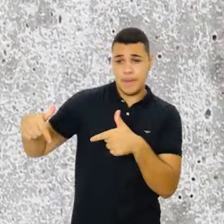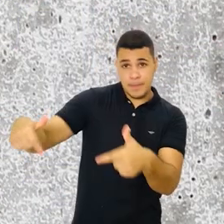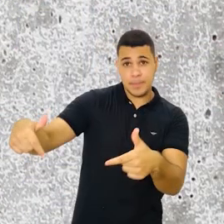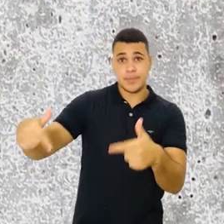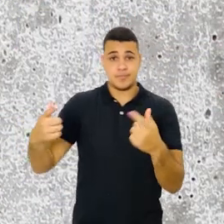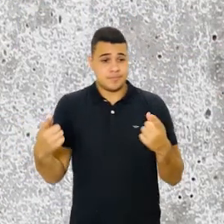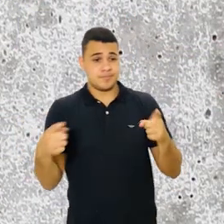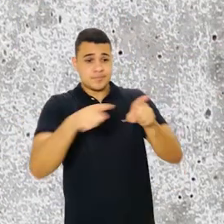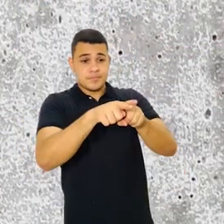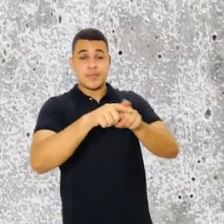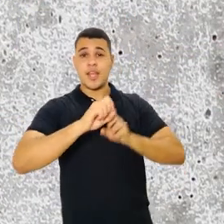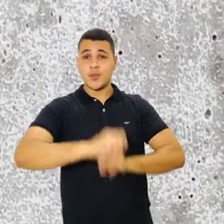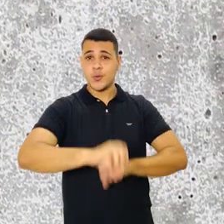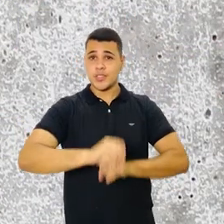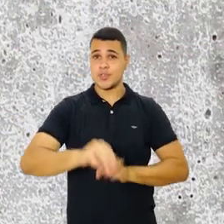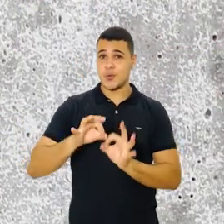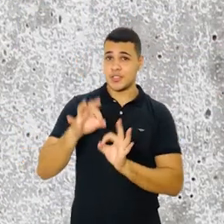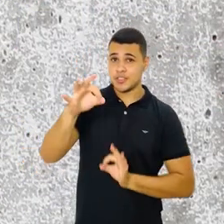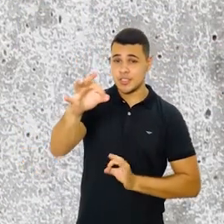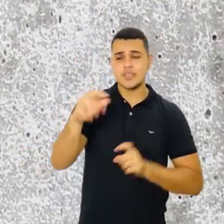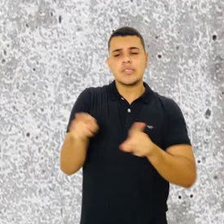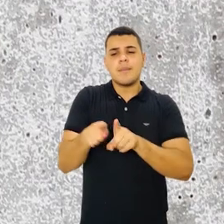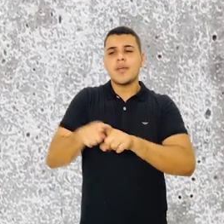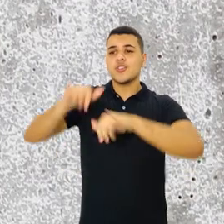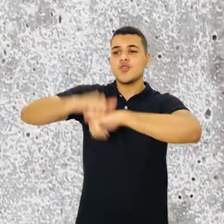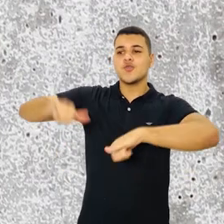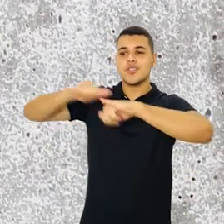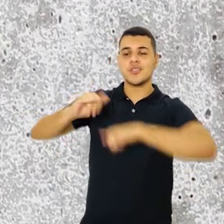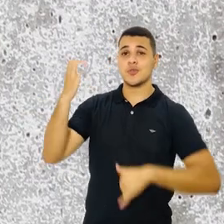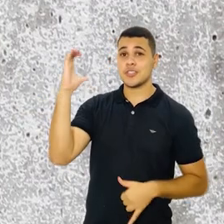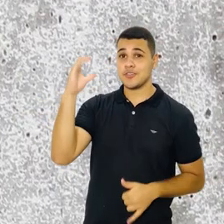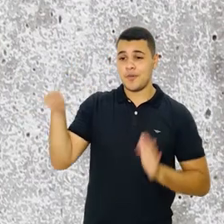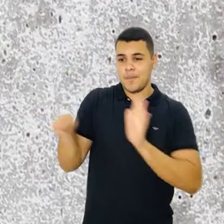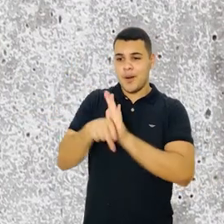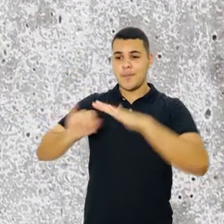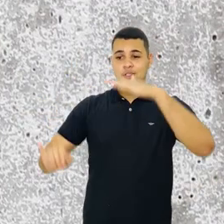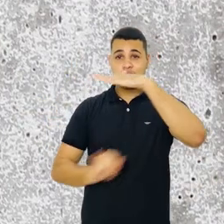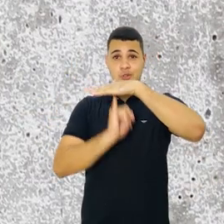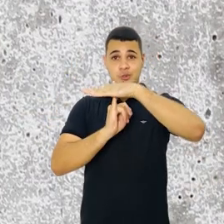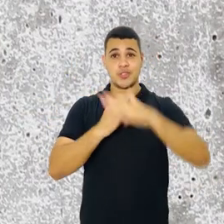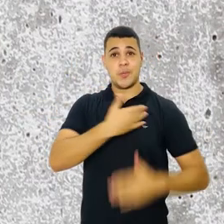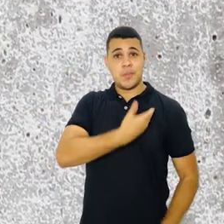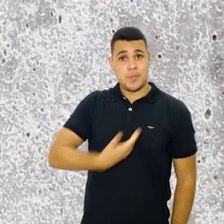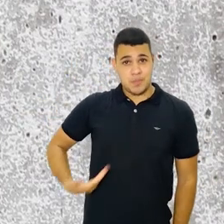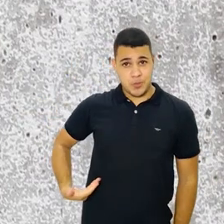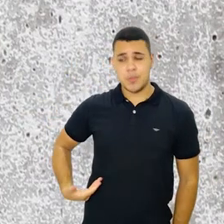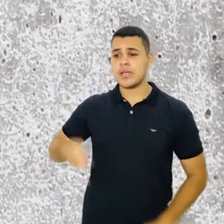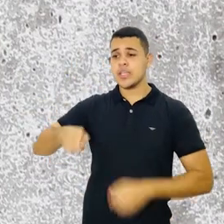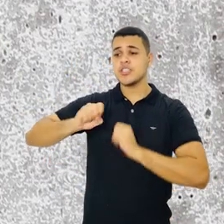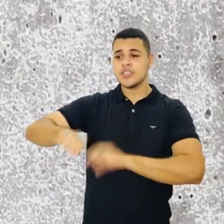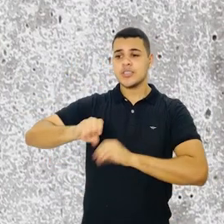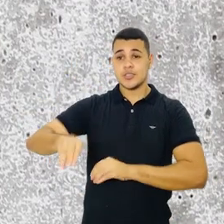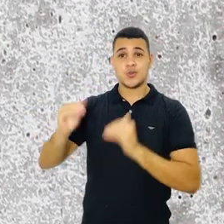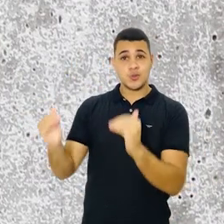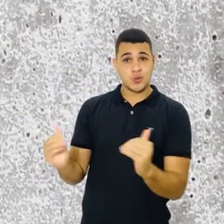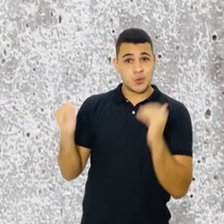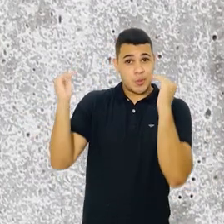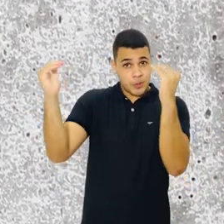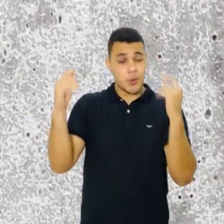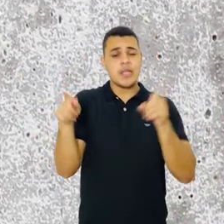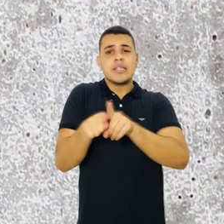Saber Comum, uma iniciativa conjunta de educação à distância e divulgação científica de